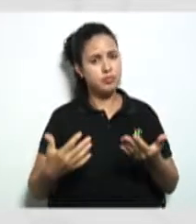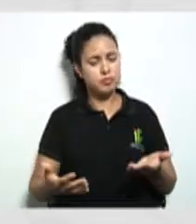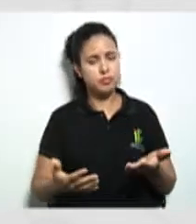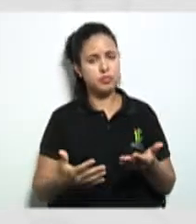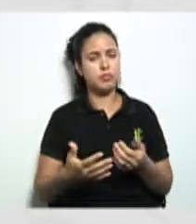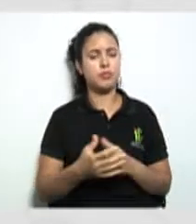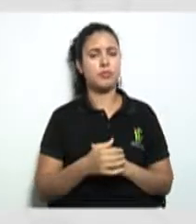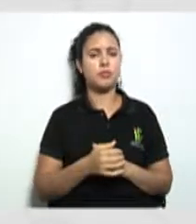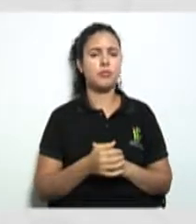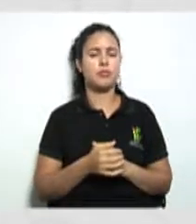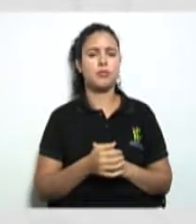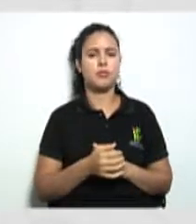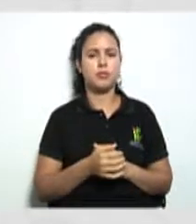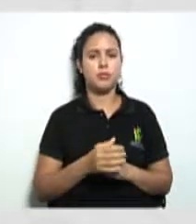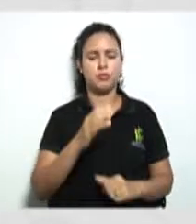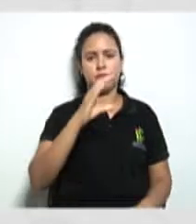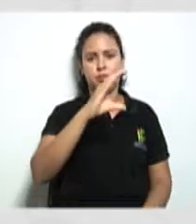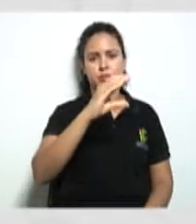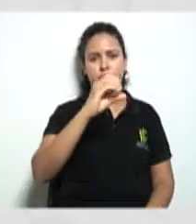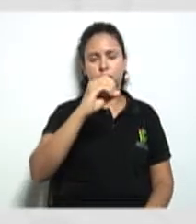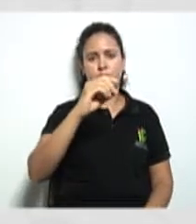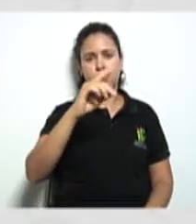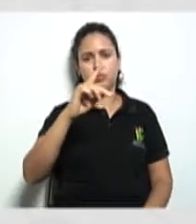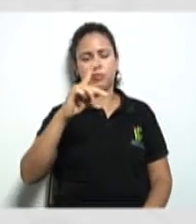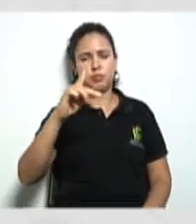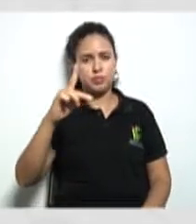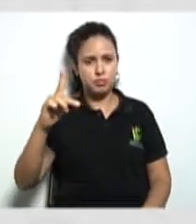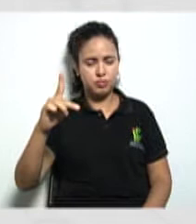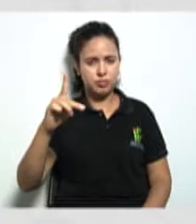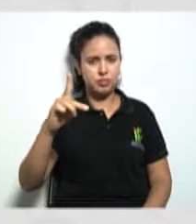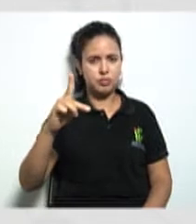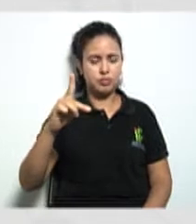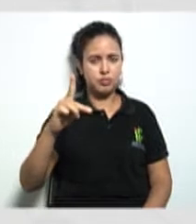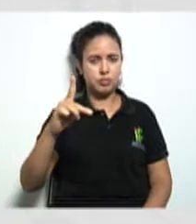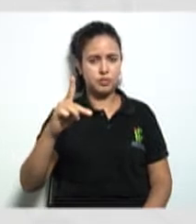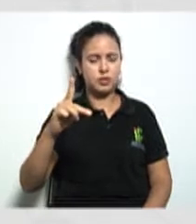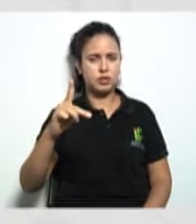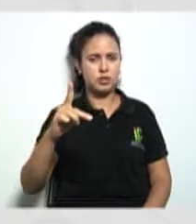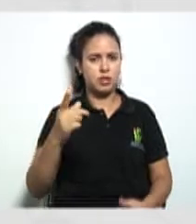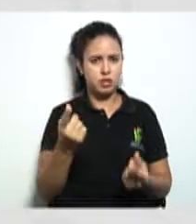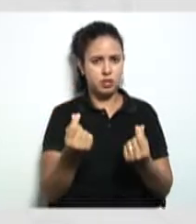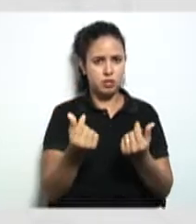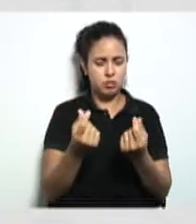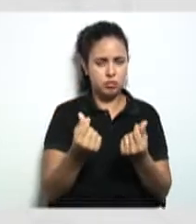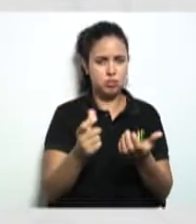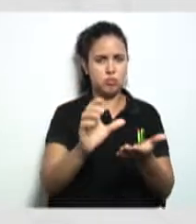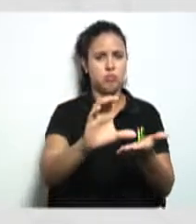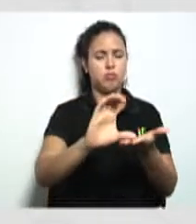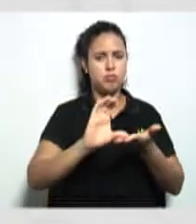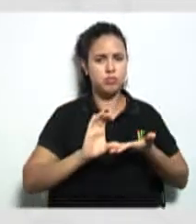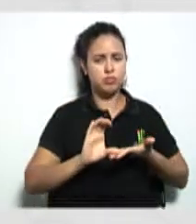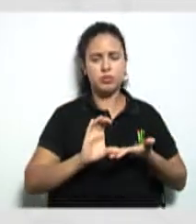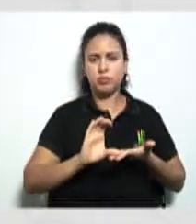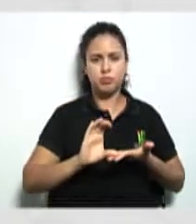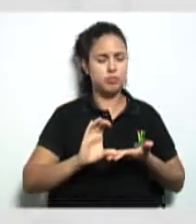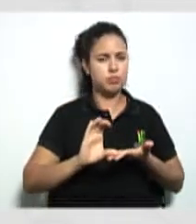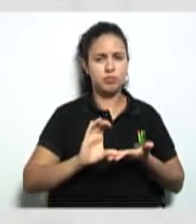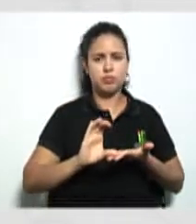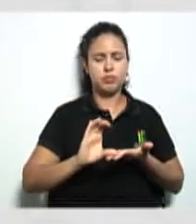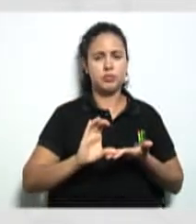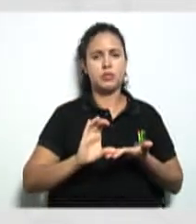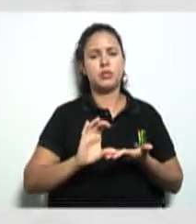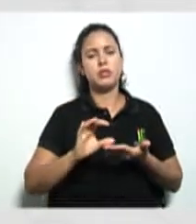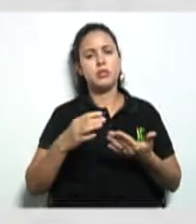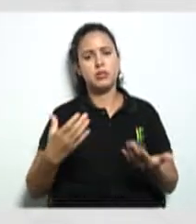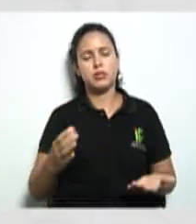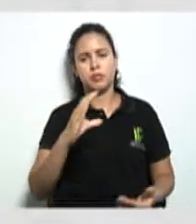Detalhe, a cooperativa não visa lucros, certo? E isso tem que ficar claro, porque